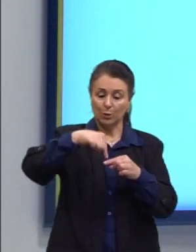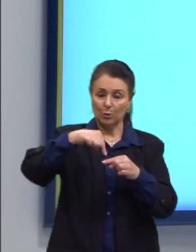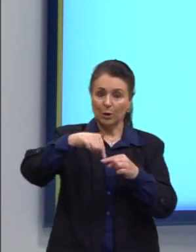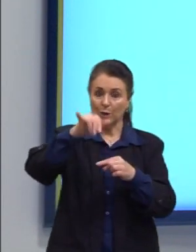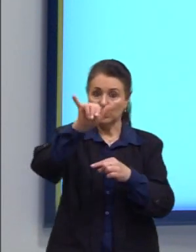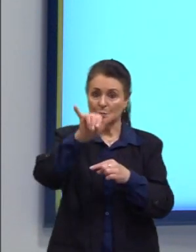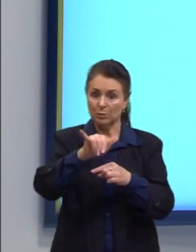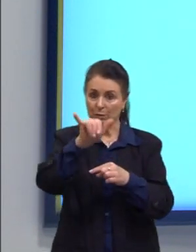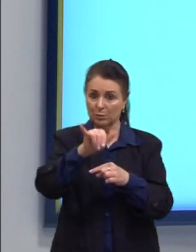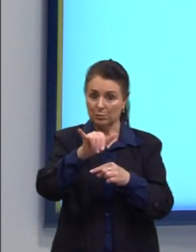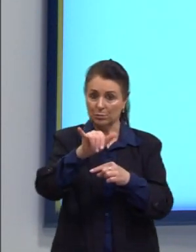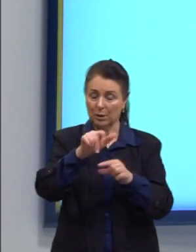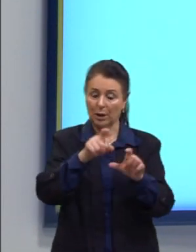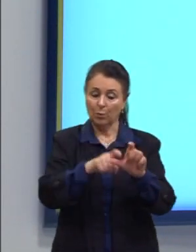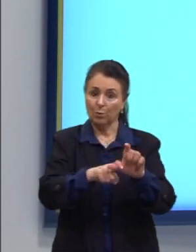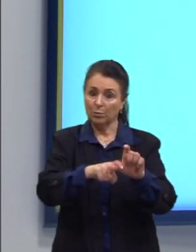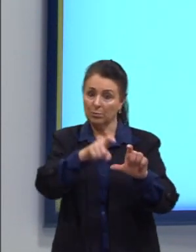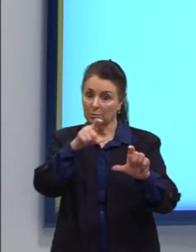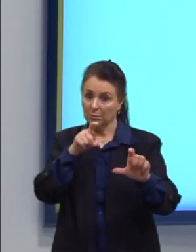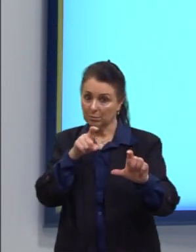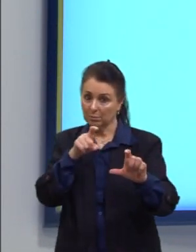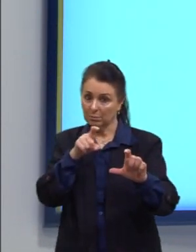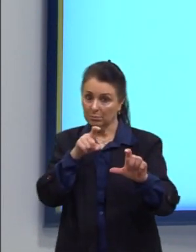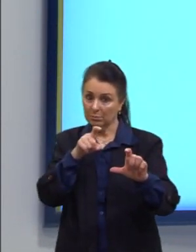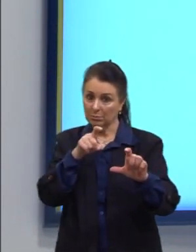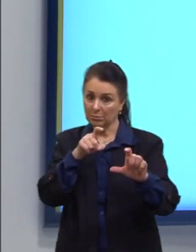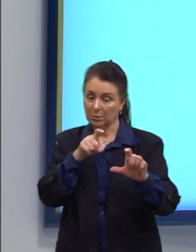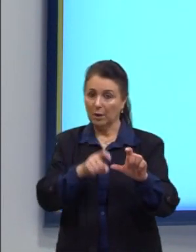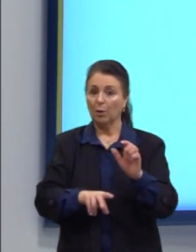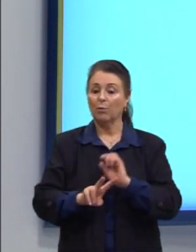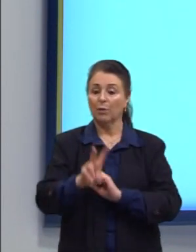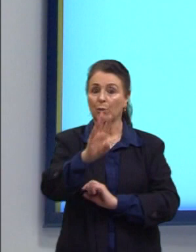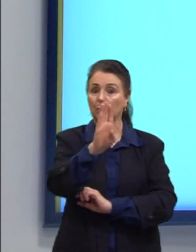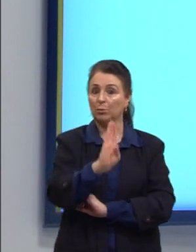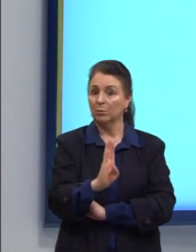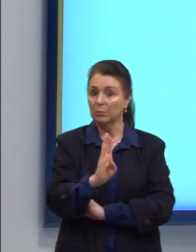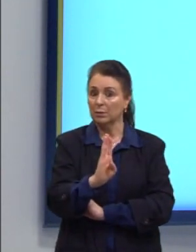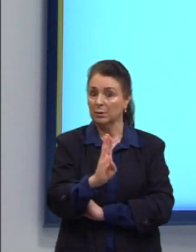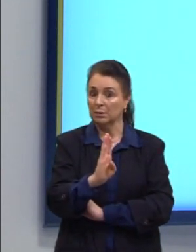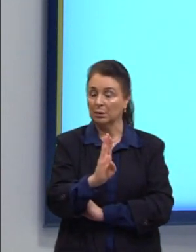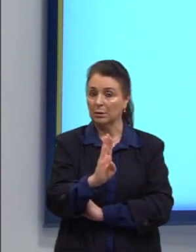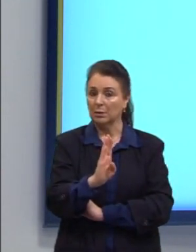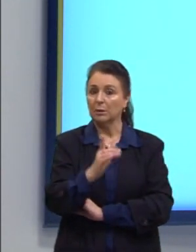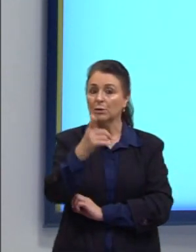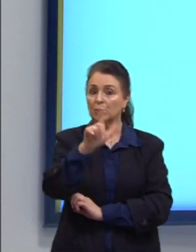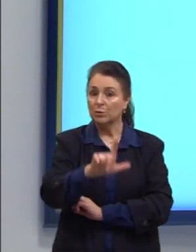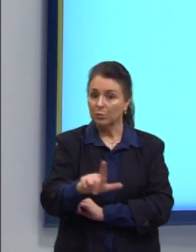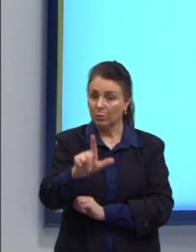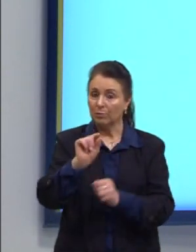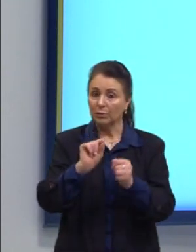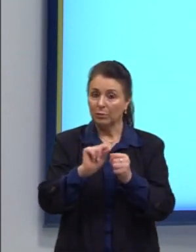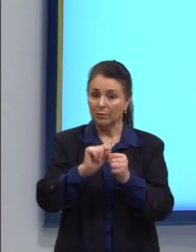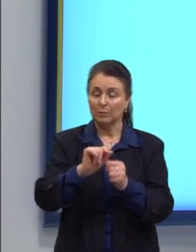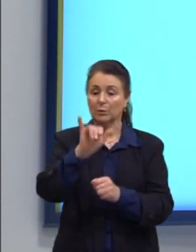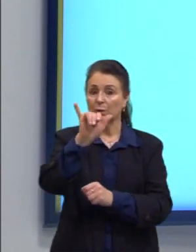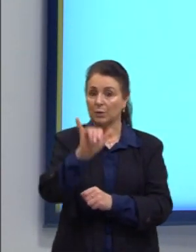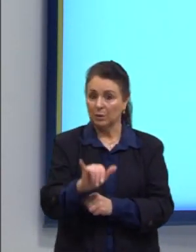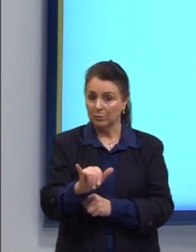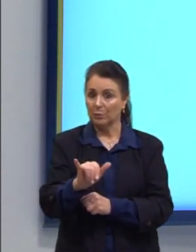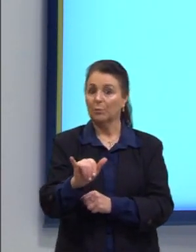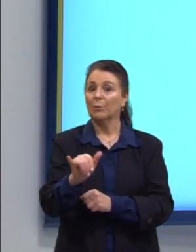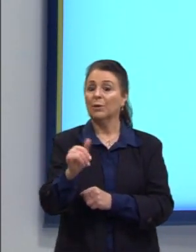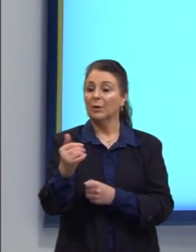termo independente. ele seria o valor do B. Então, eu posso até reescrever agora, Y é